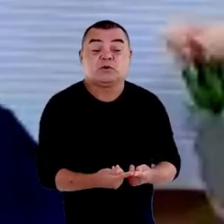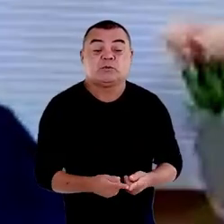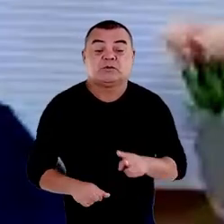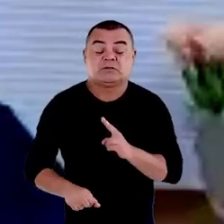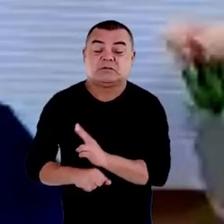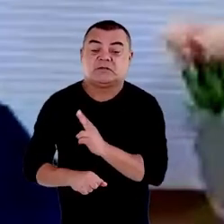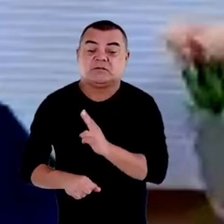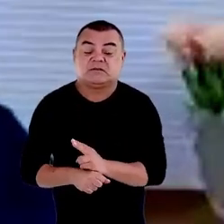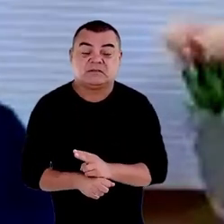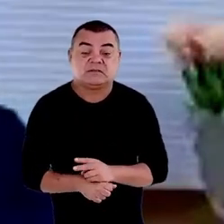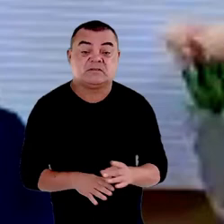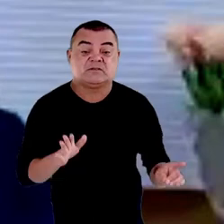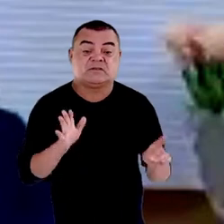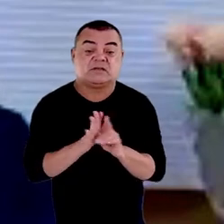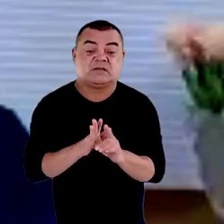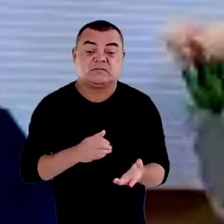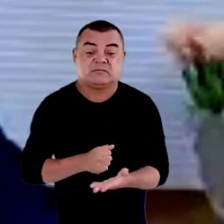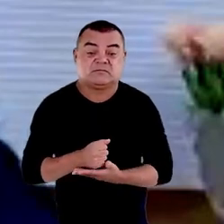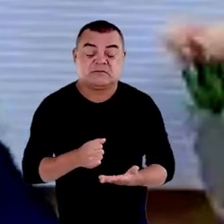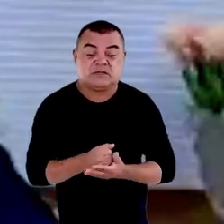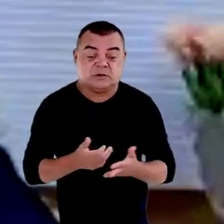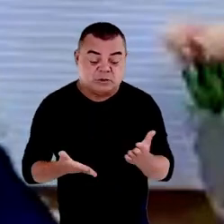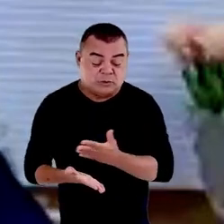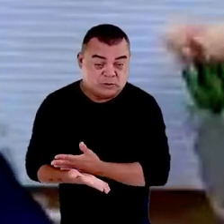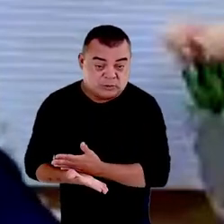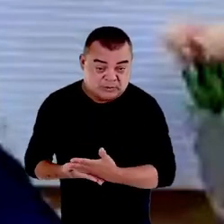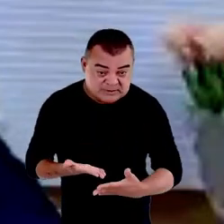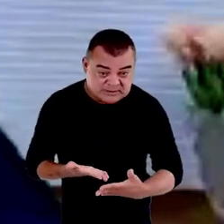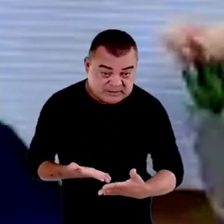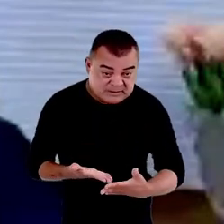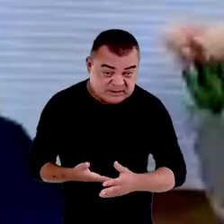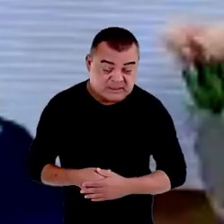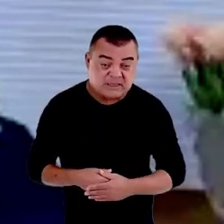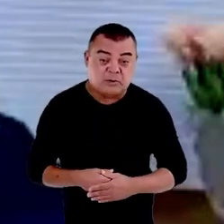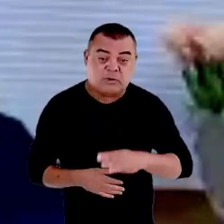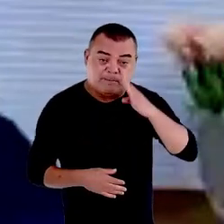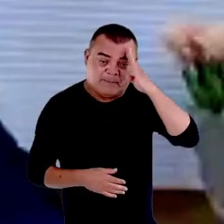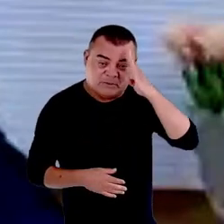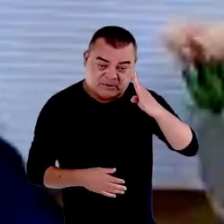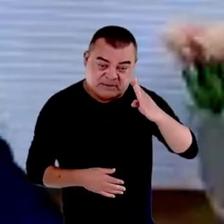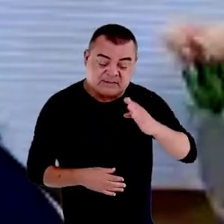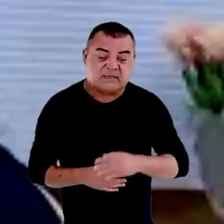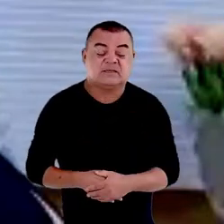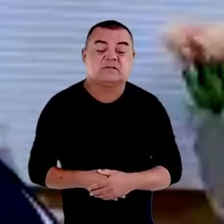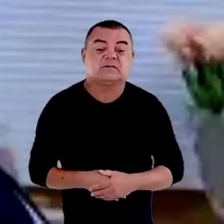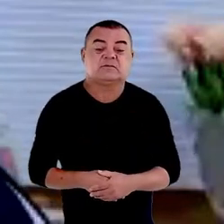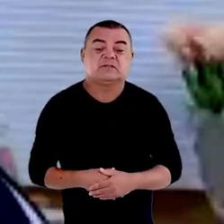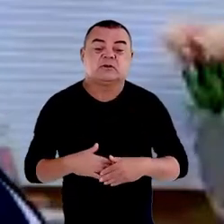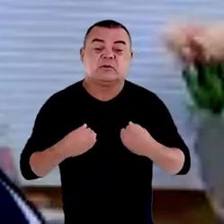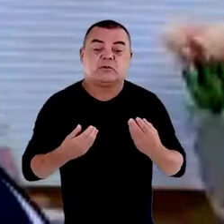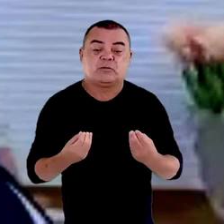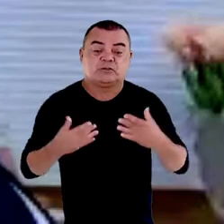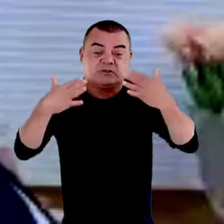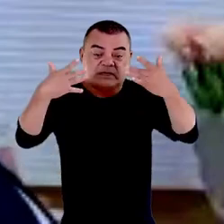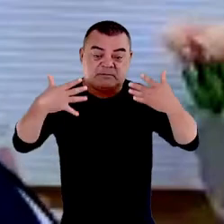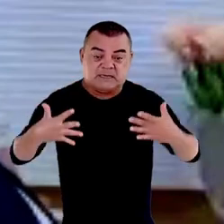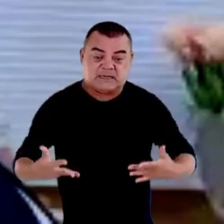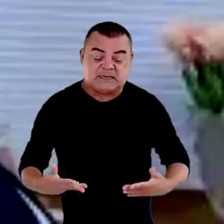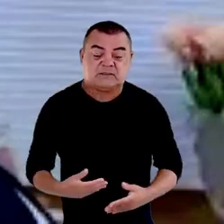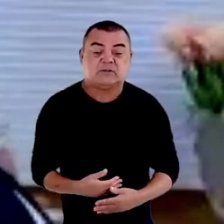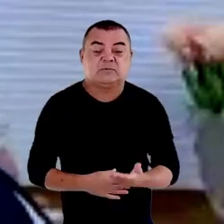fundamentais dar início a uma priorização como foi dito aqui pelo